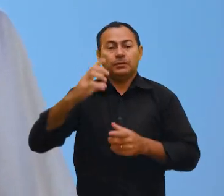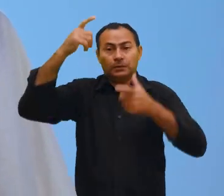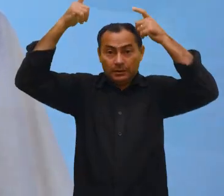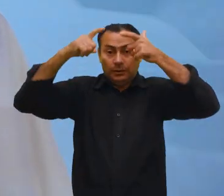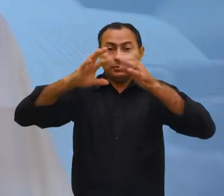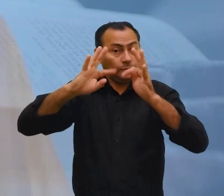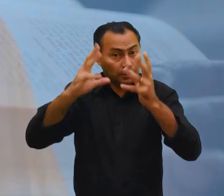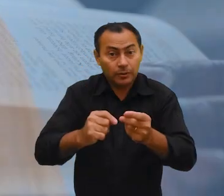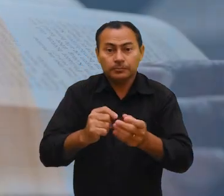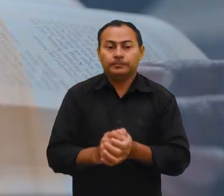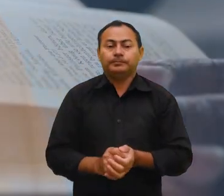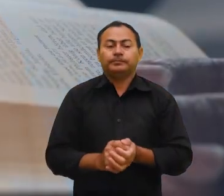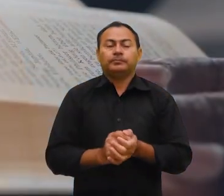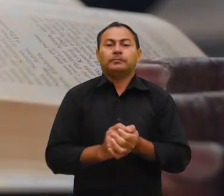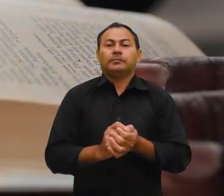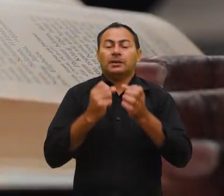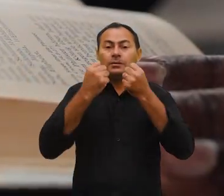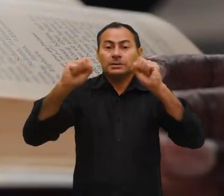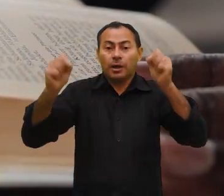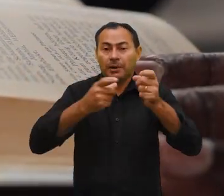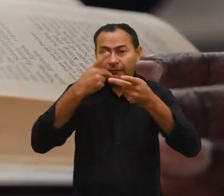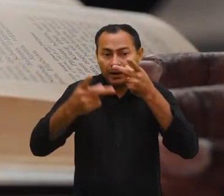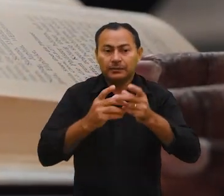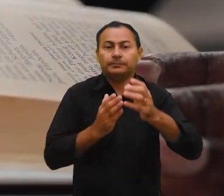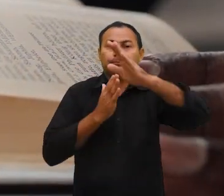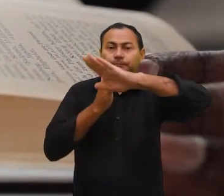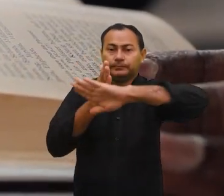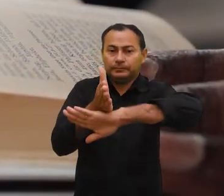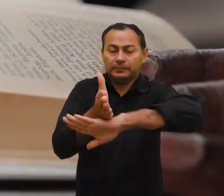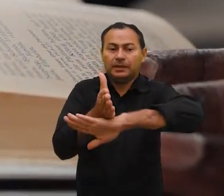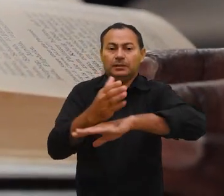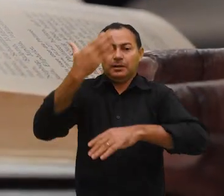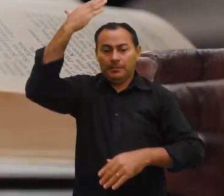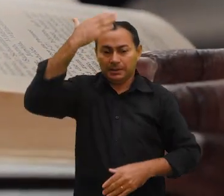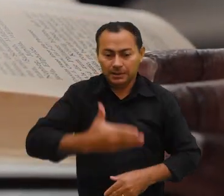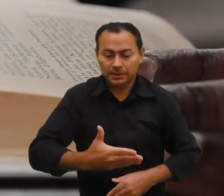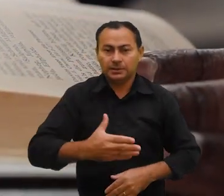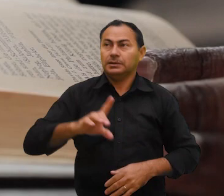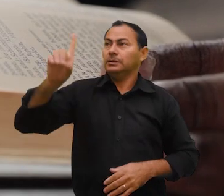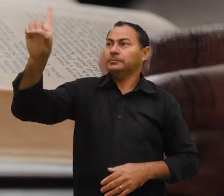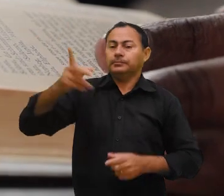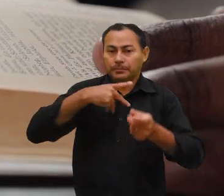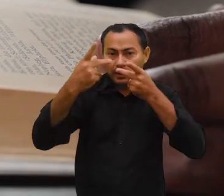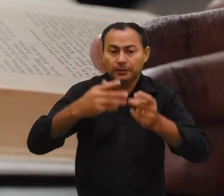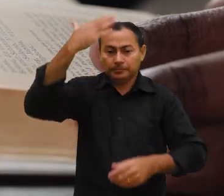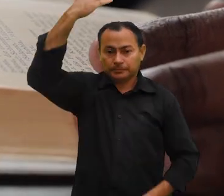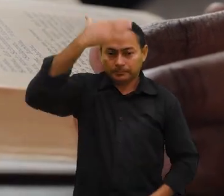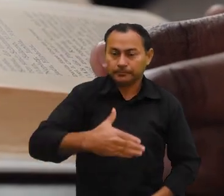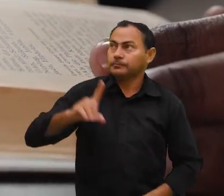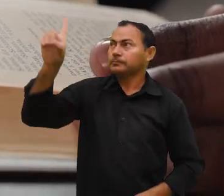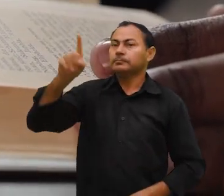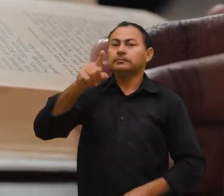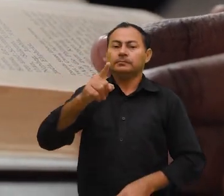absoluto. No Salmo 100, o salmista fala sobre entrar na presença de Deus. E afirma que na